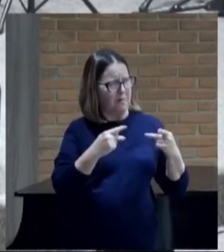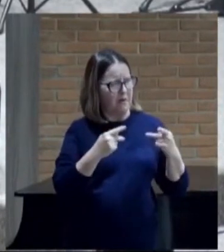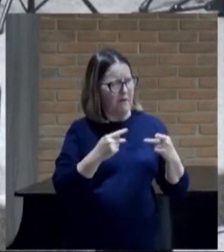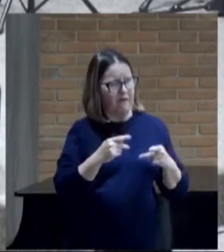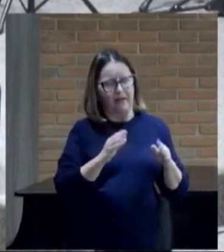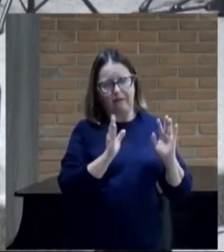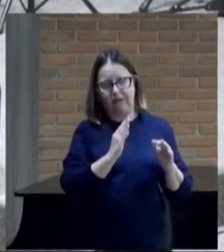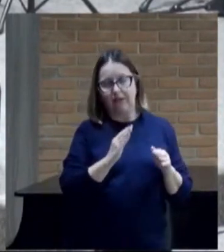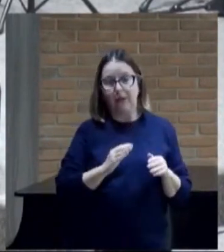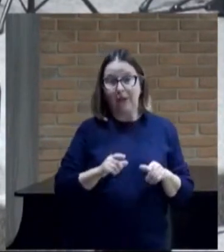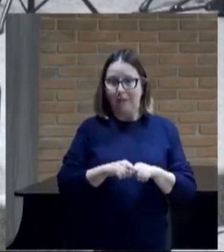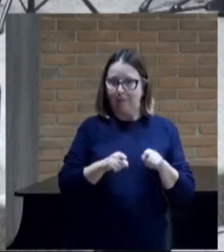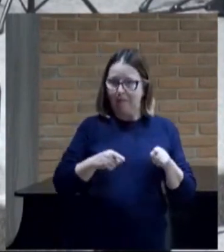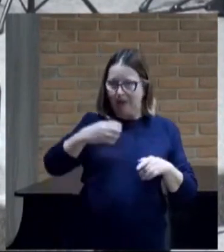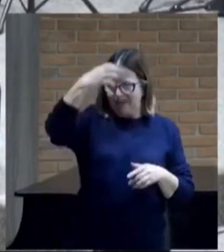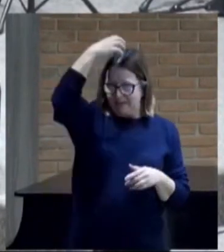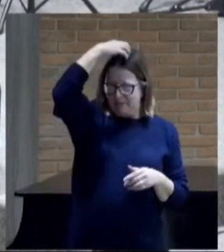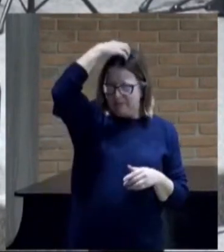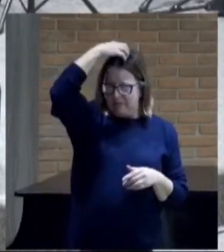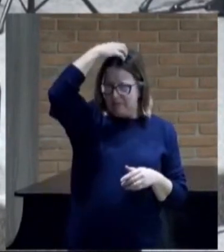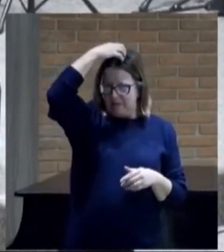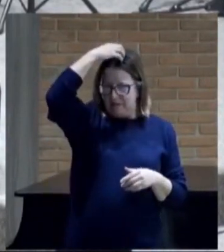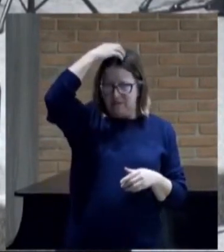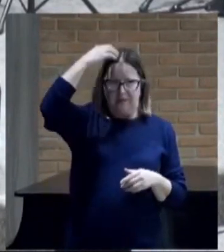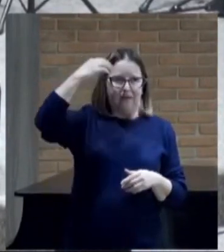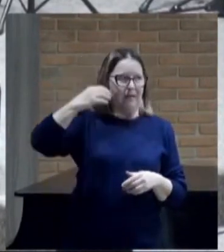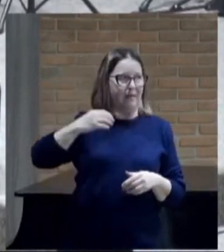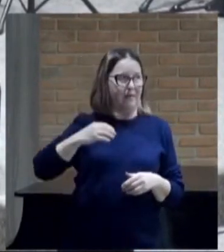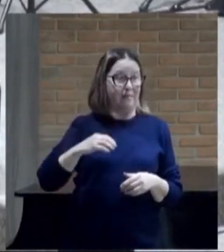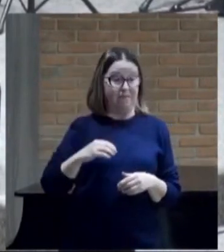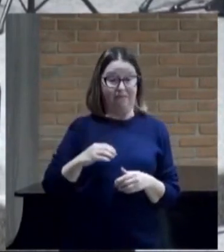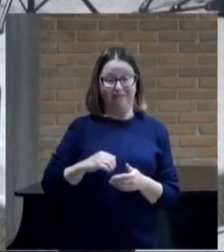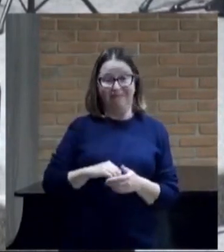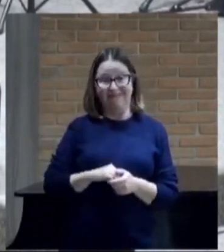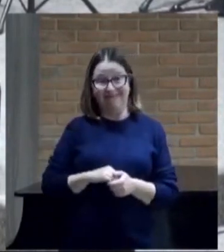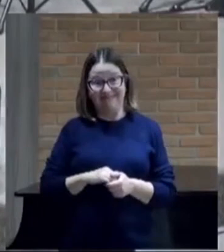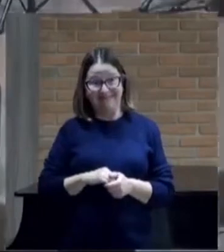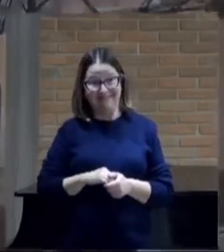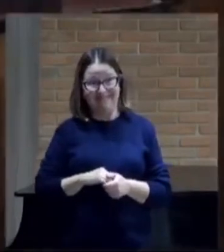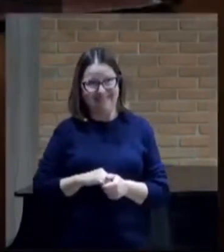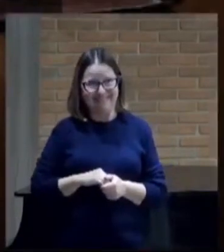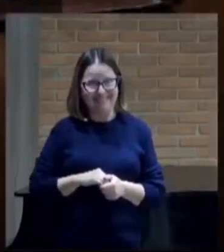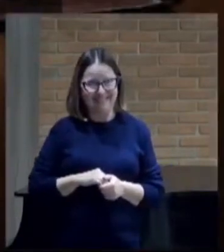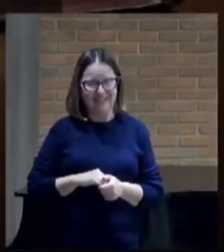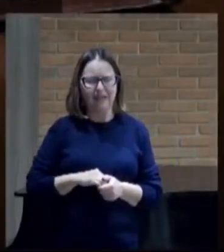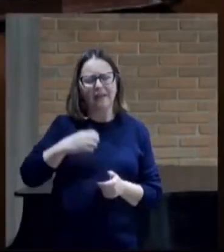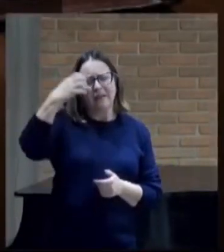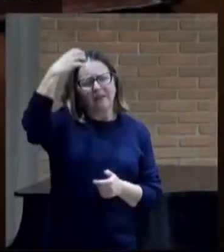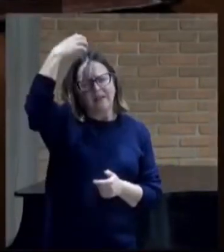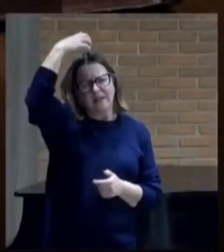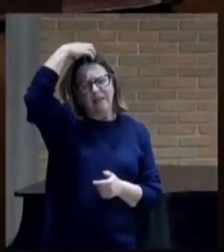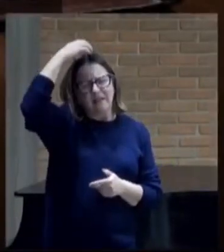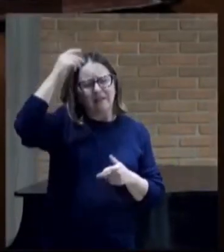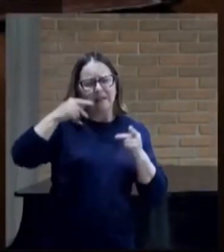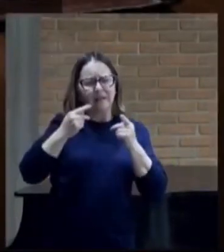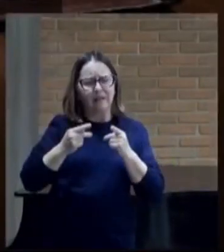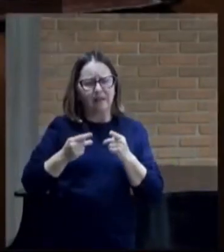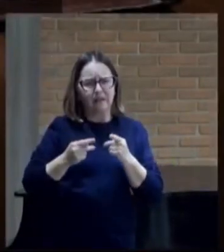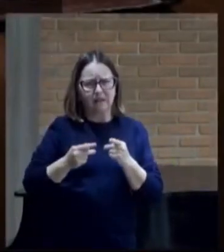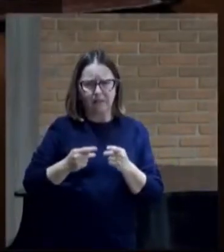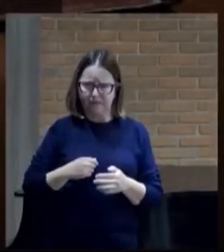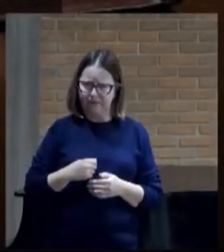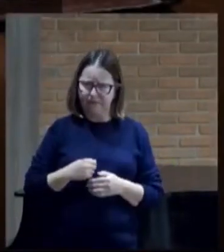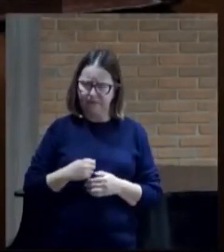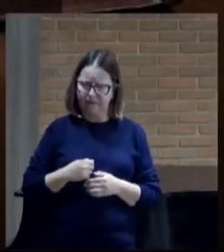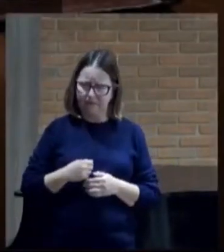Vai ver o texto para frente. O rei lhe disse, quantas vezes te